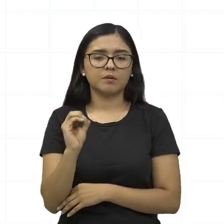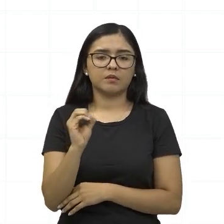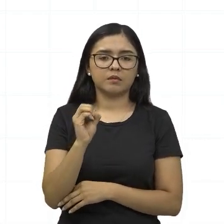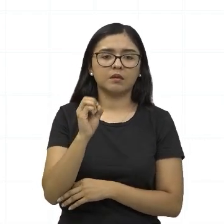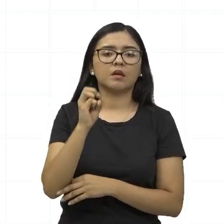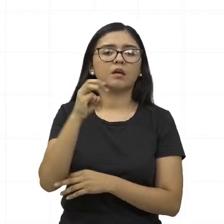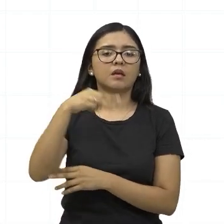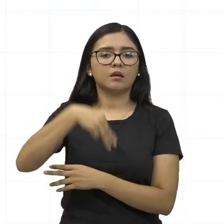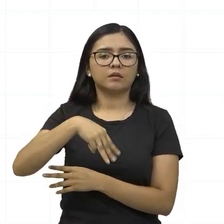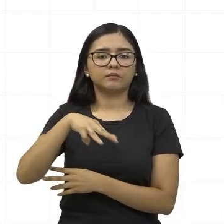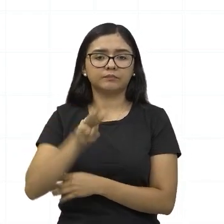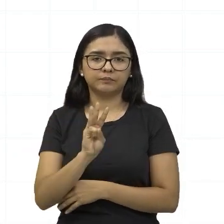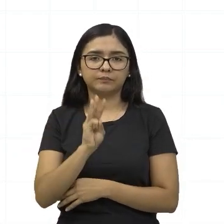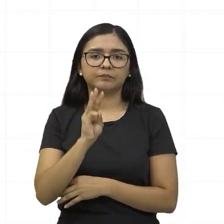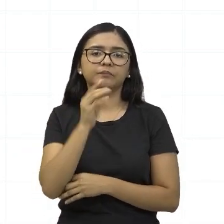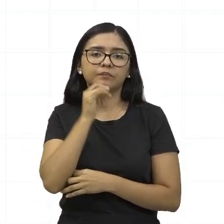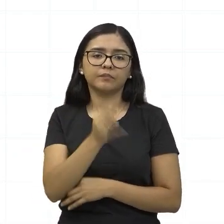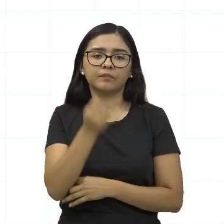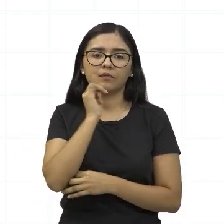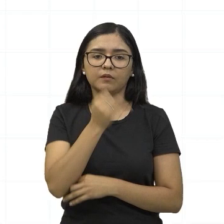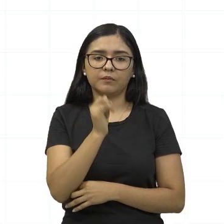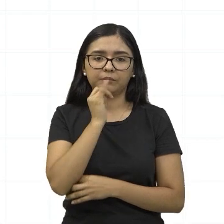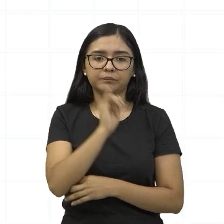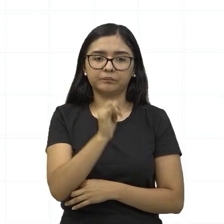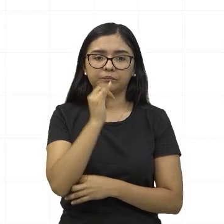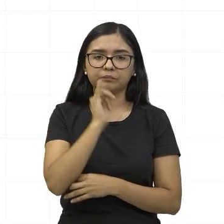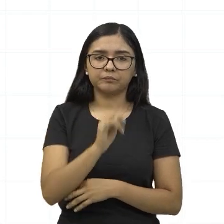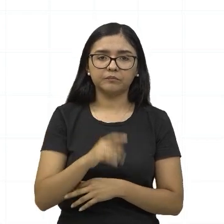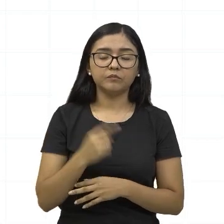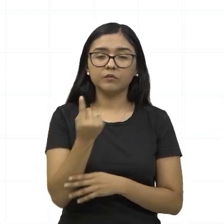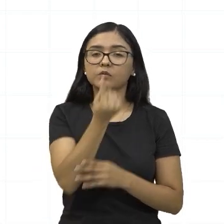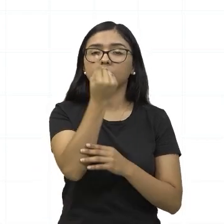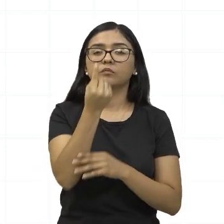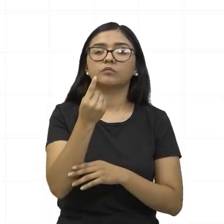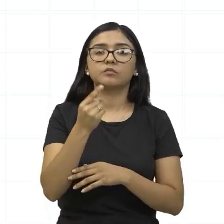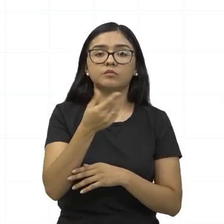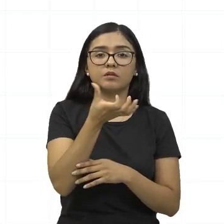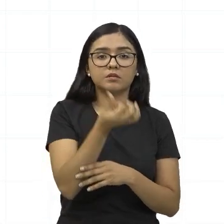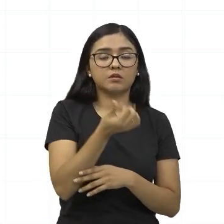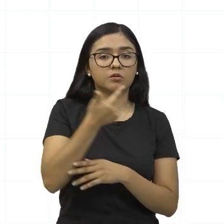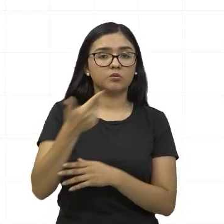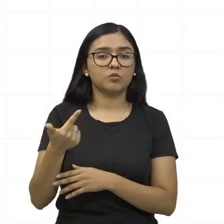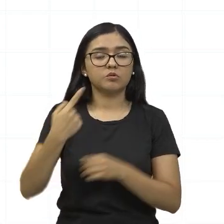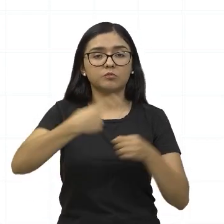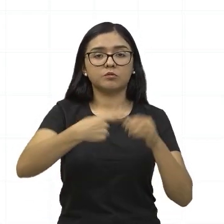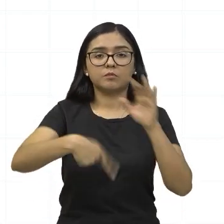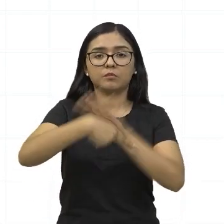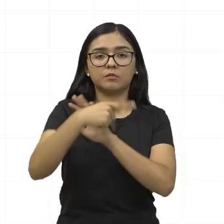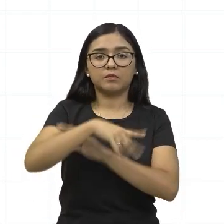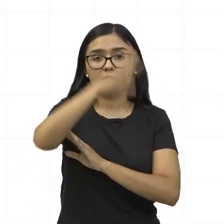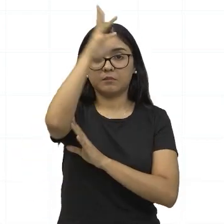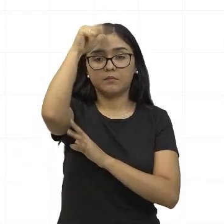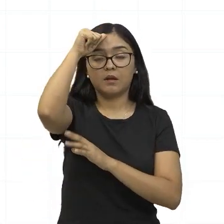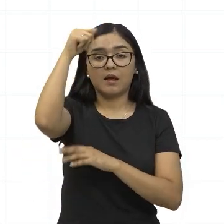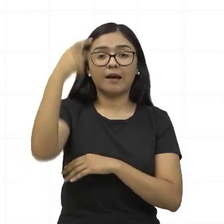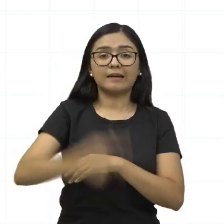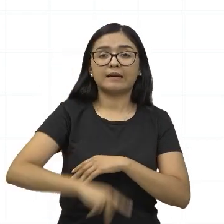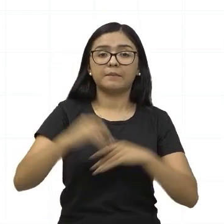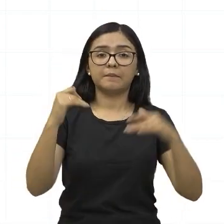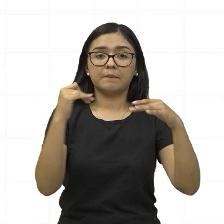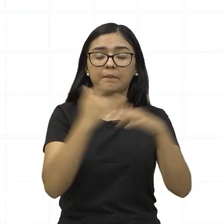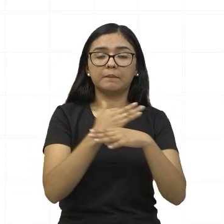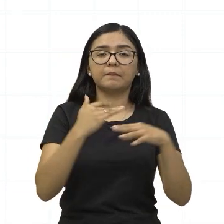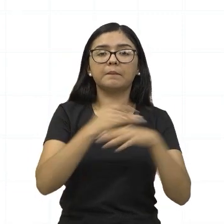demanda energética de apenas um dos 62 municípios do Amazonas, ou seja, Manaus seria aí, né,